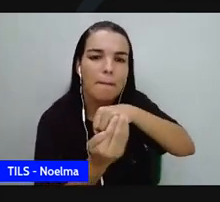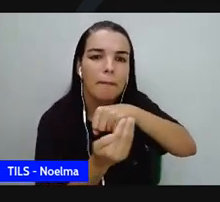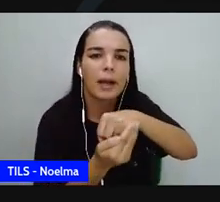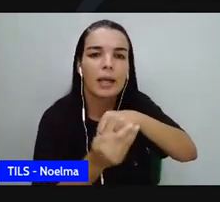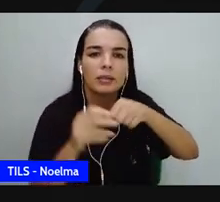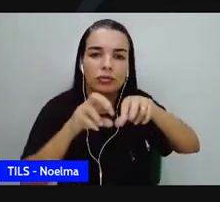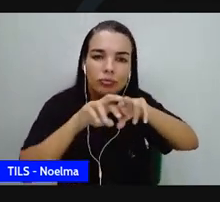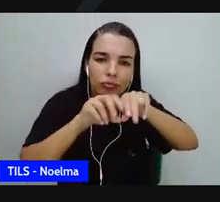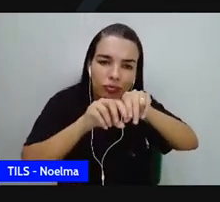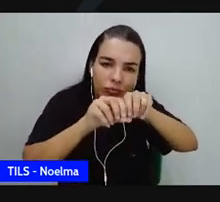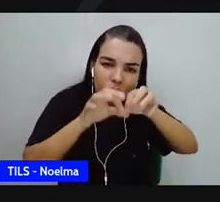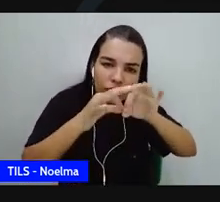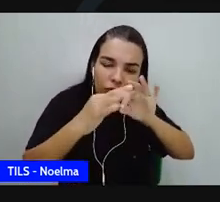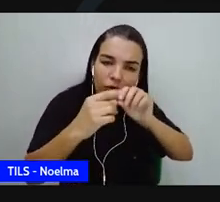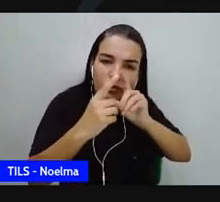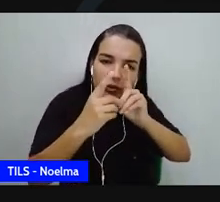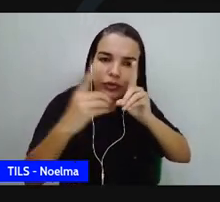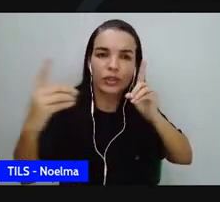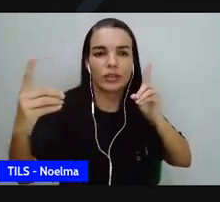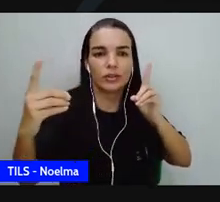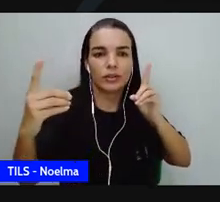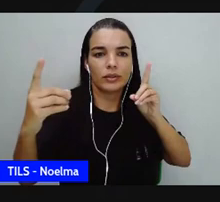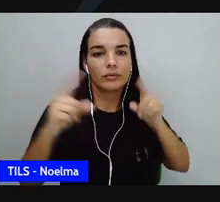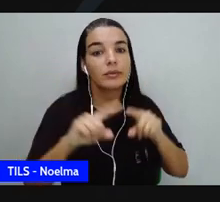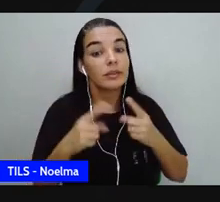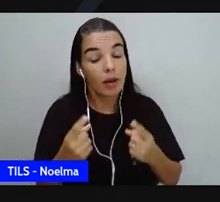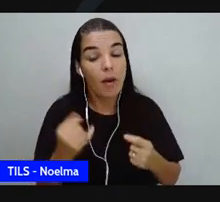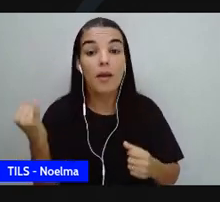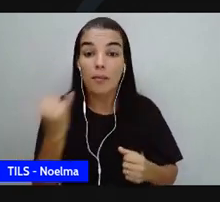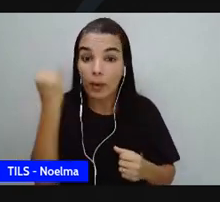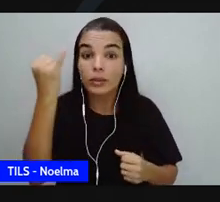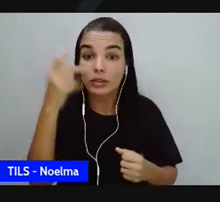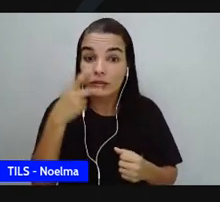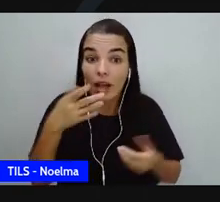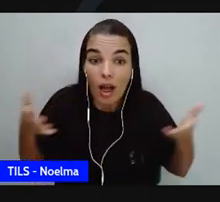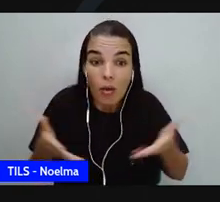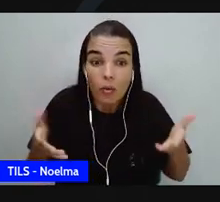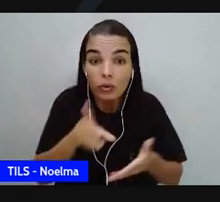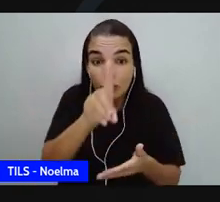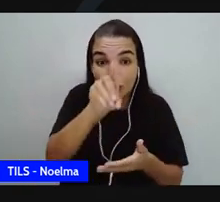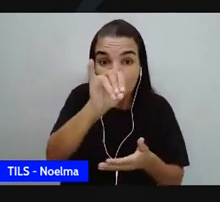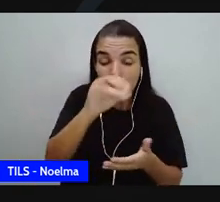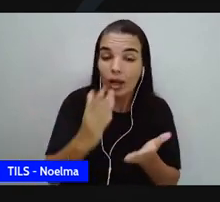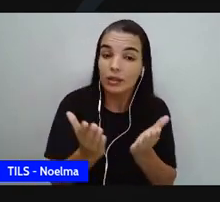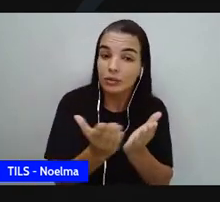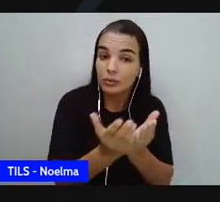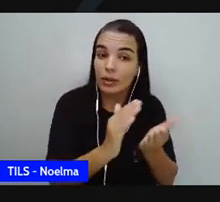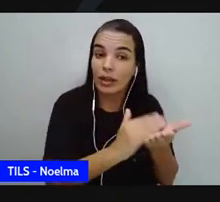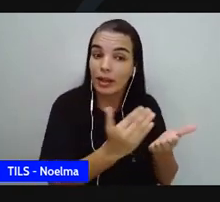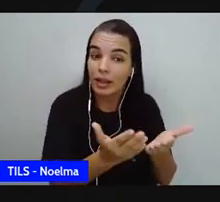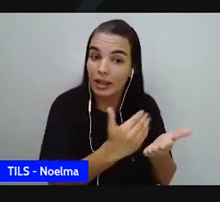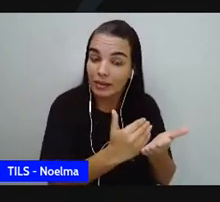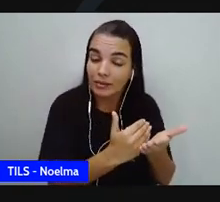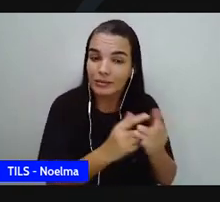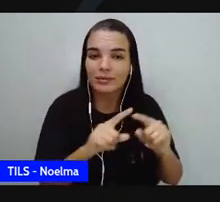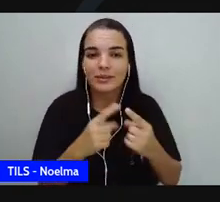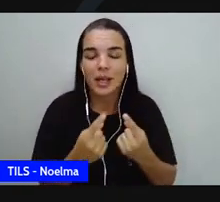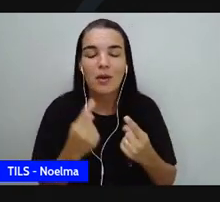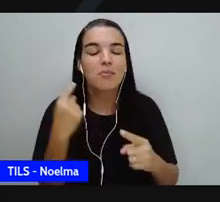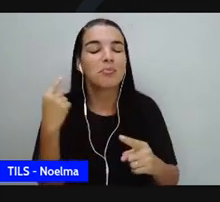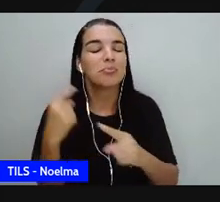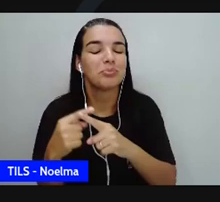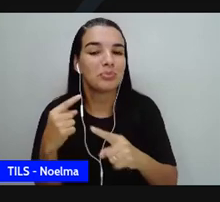disso. Isso é importante falar no dia do livro? É. Sabe por quê? Porque ela está fazendo uma